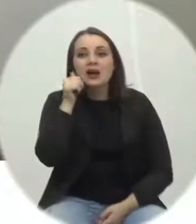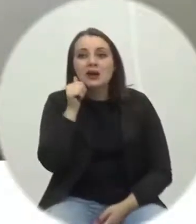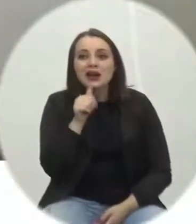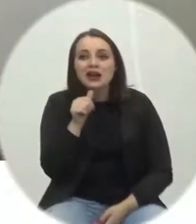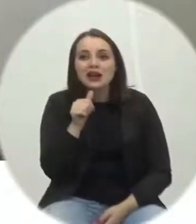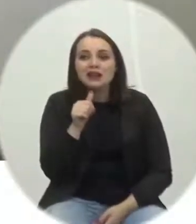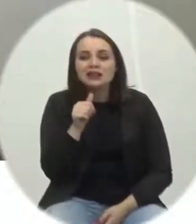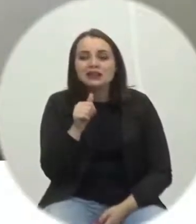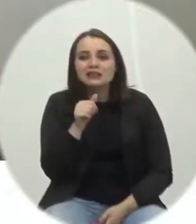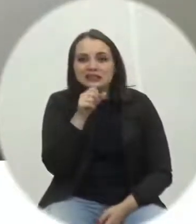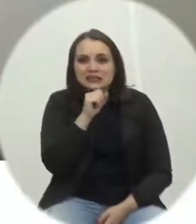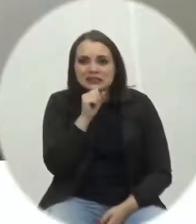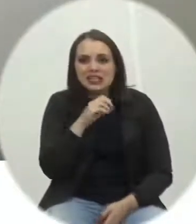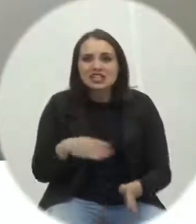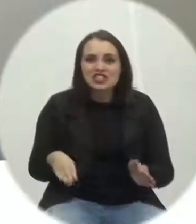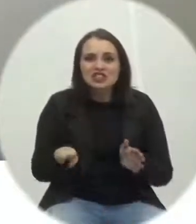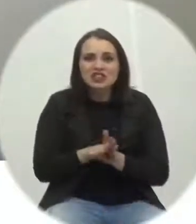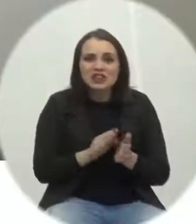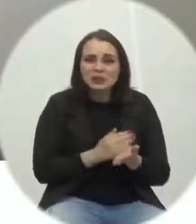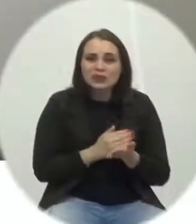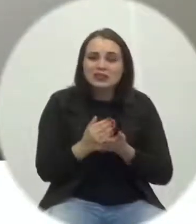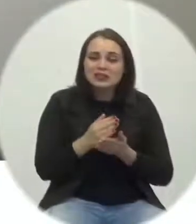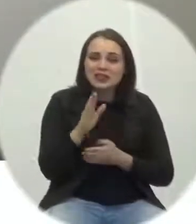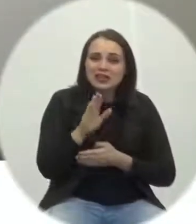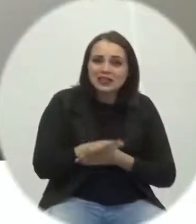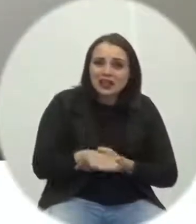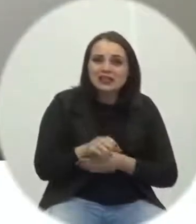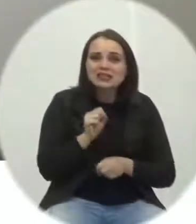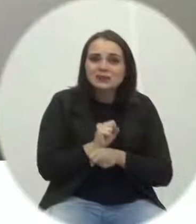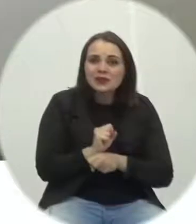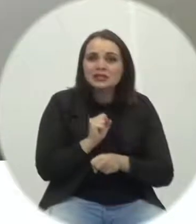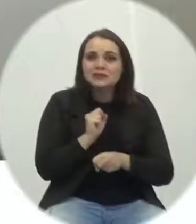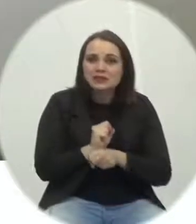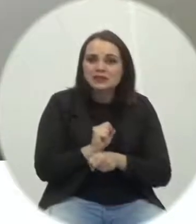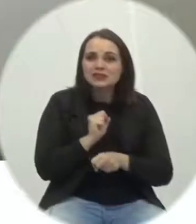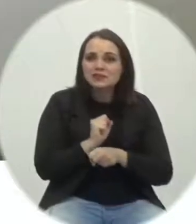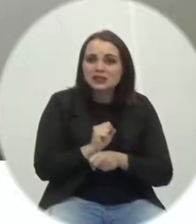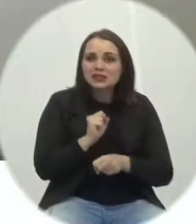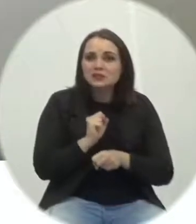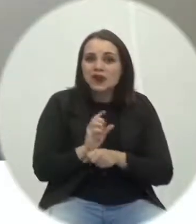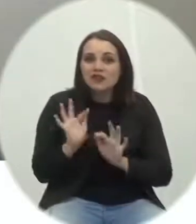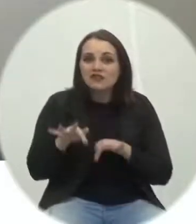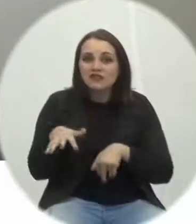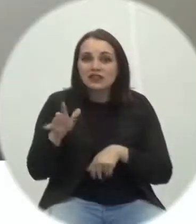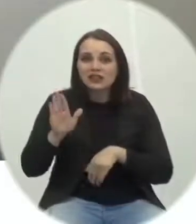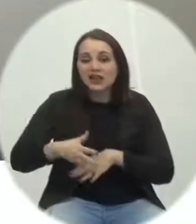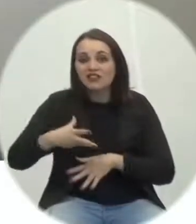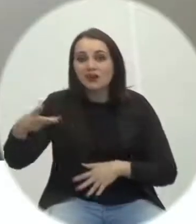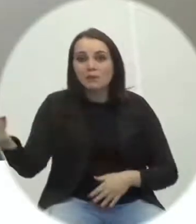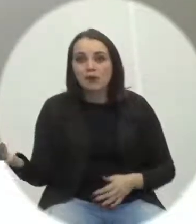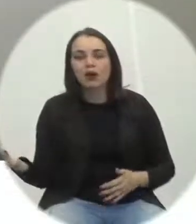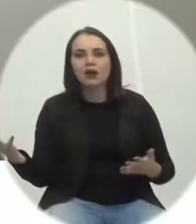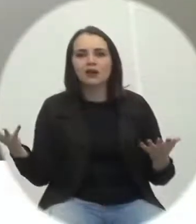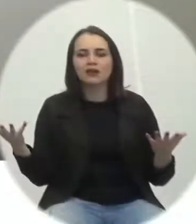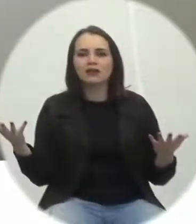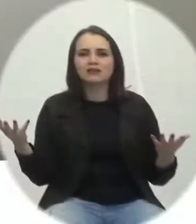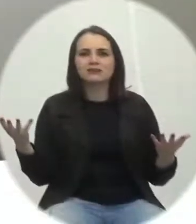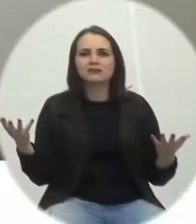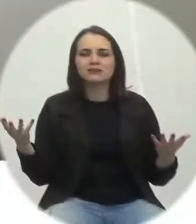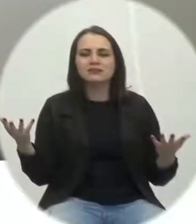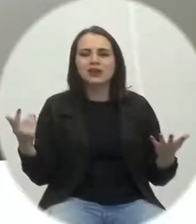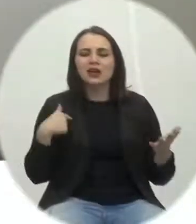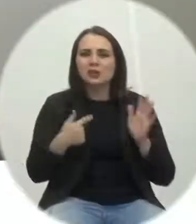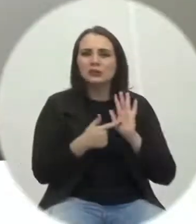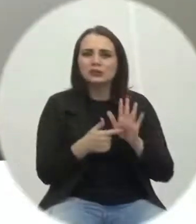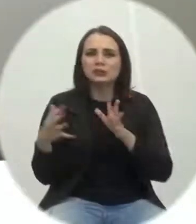chega no início da tarde e sai depois no finalzinho da tarde, e eu estou colocando